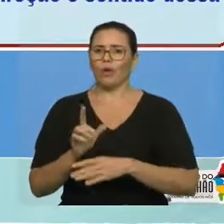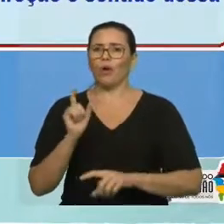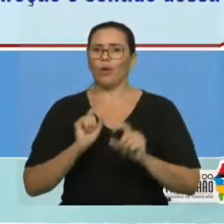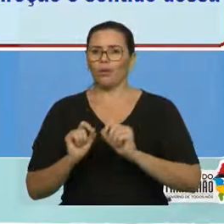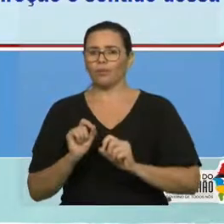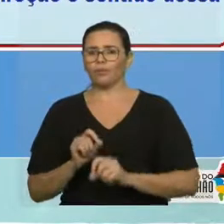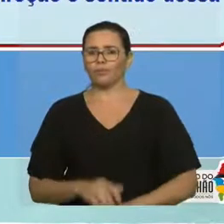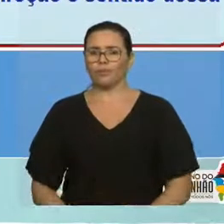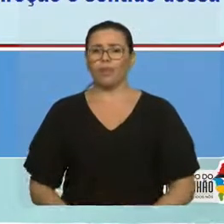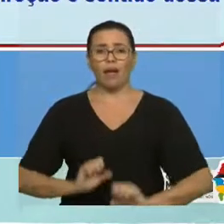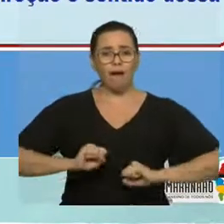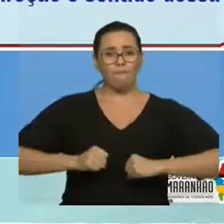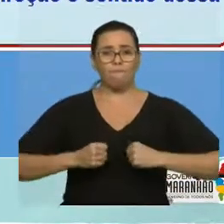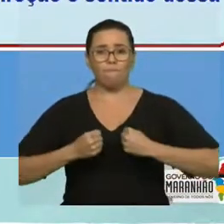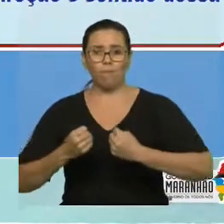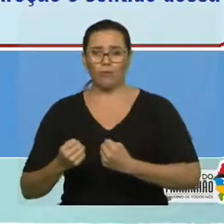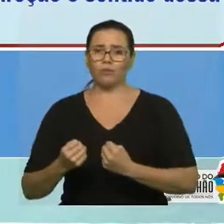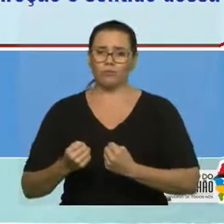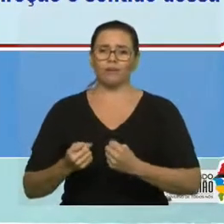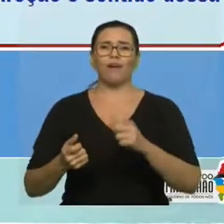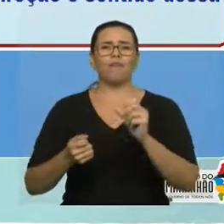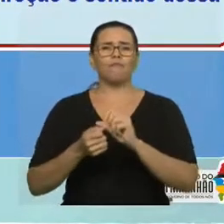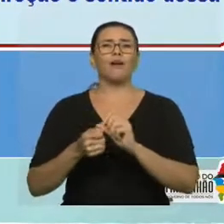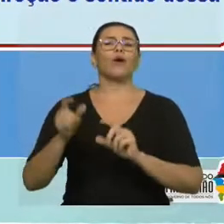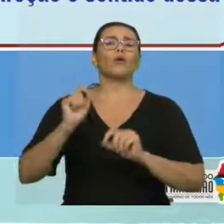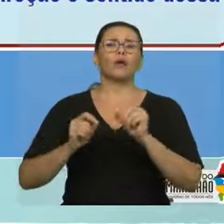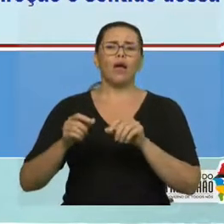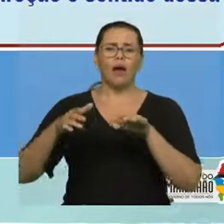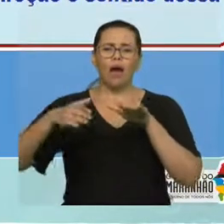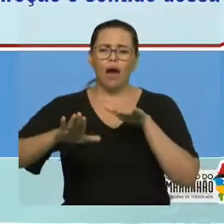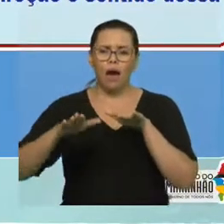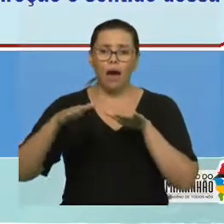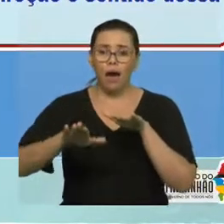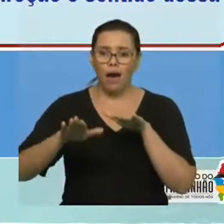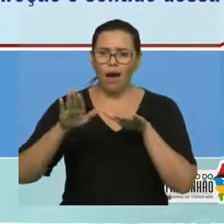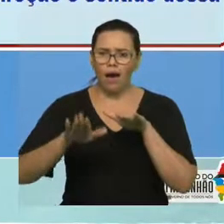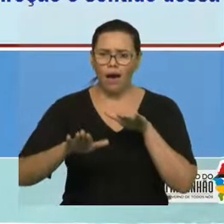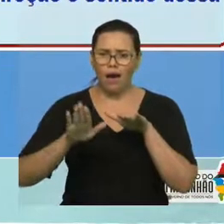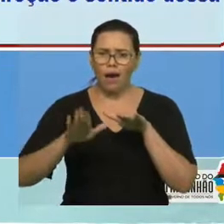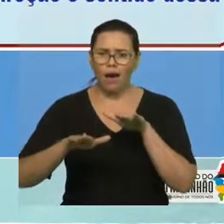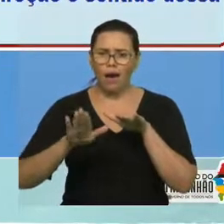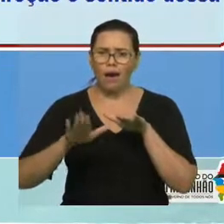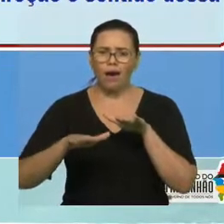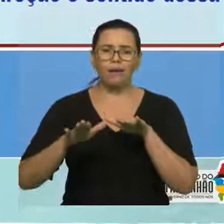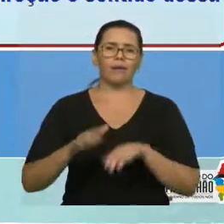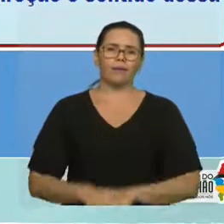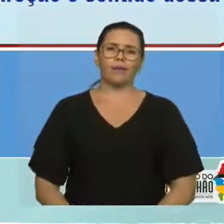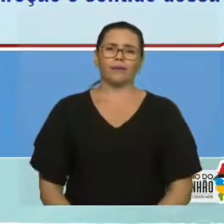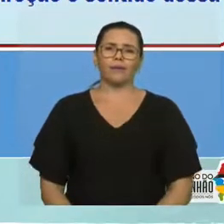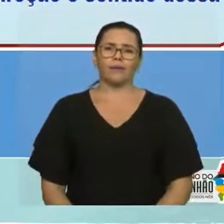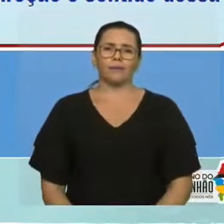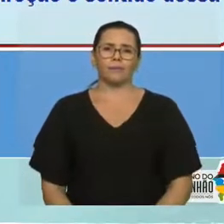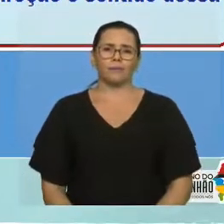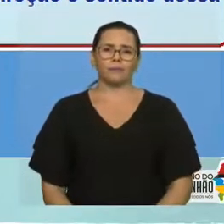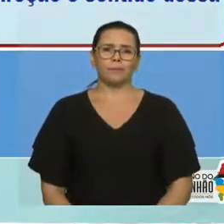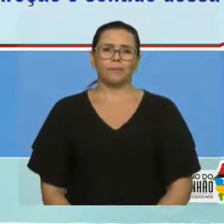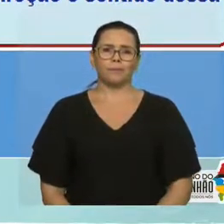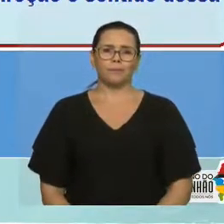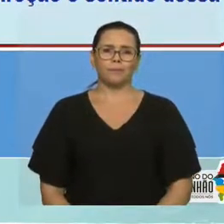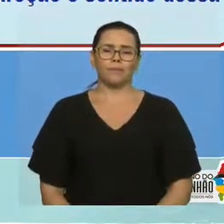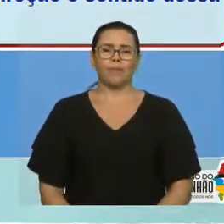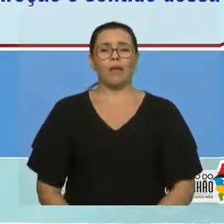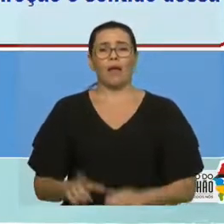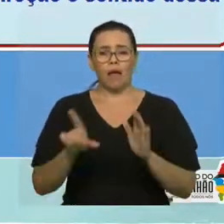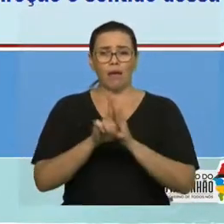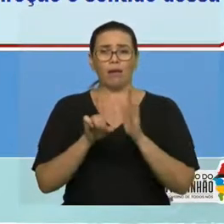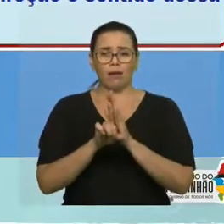surgir uma aceleração. A aceleração mede como está ocorrendo aquela mudança naquela velocidade. Ok? Então, a lei de